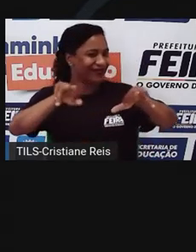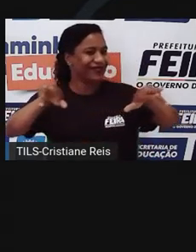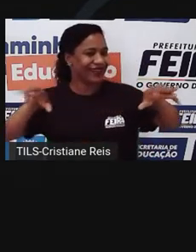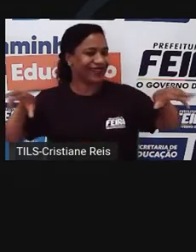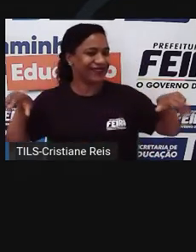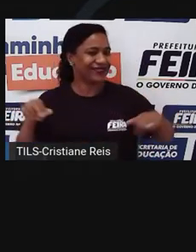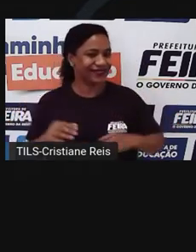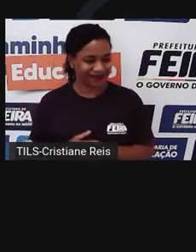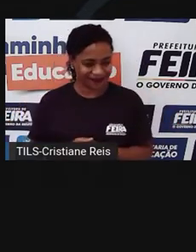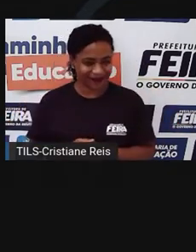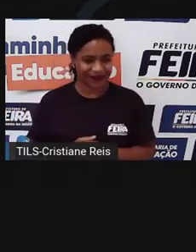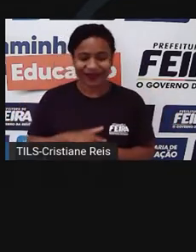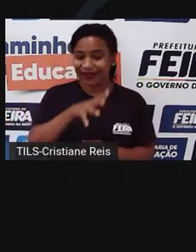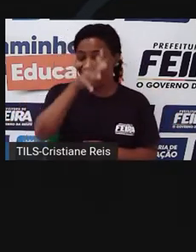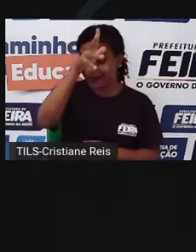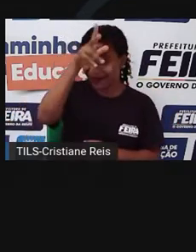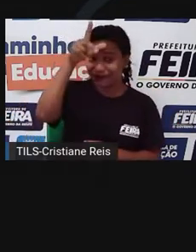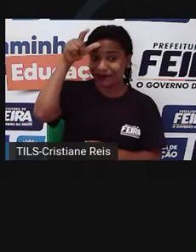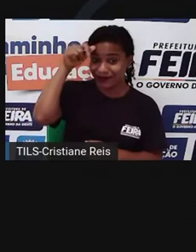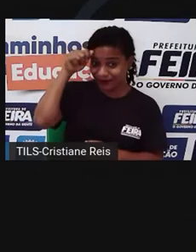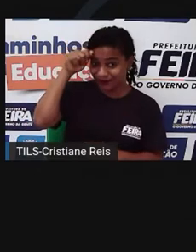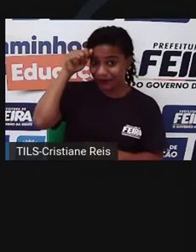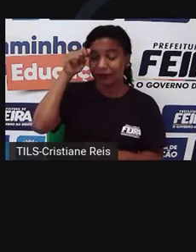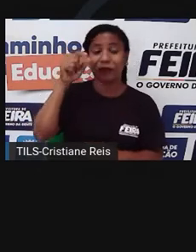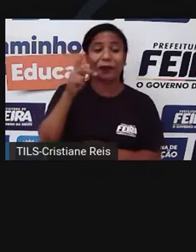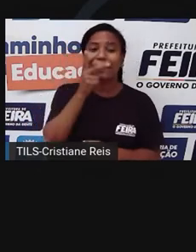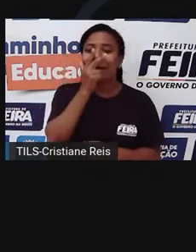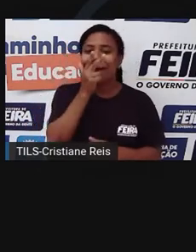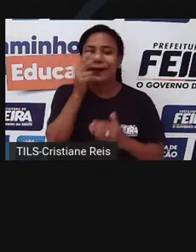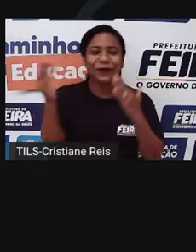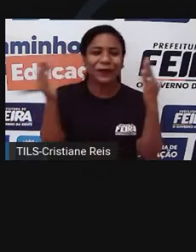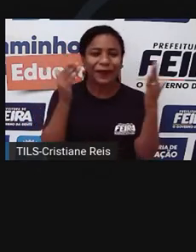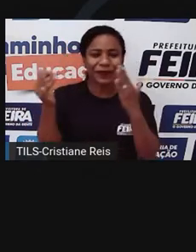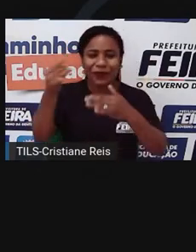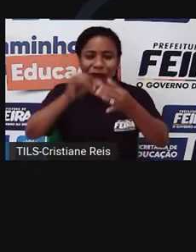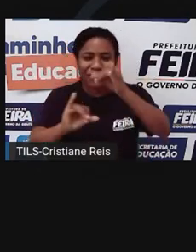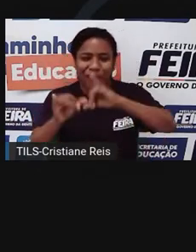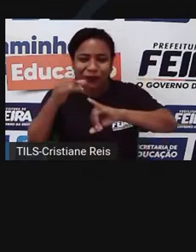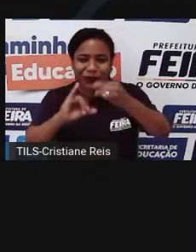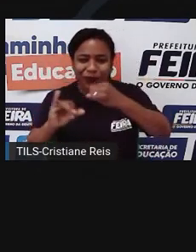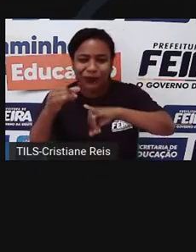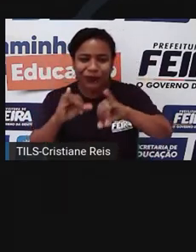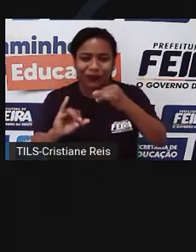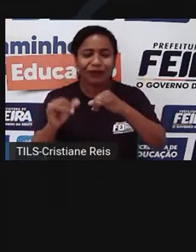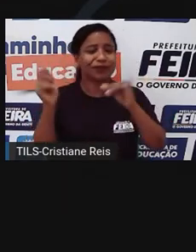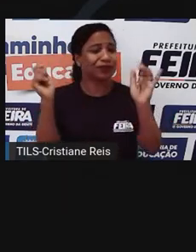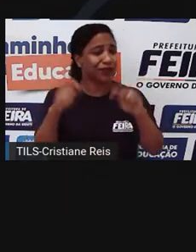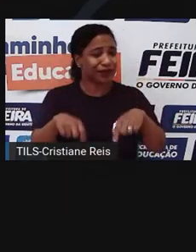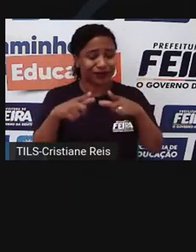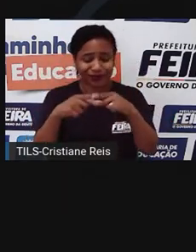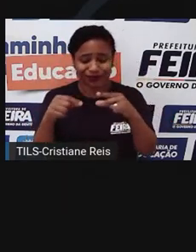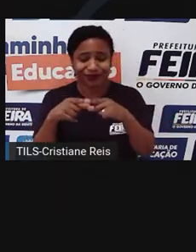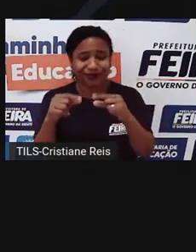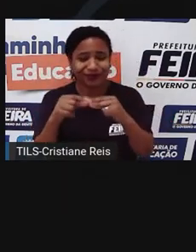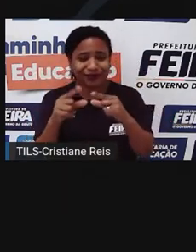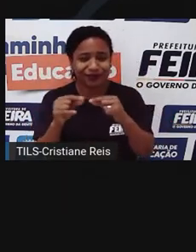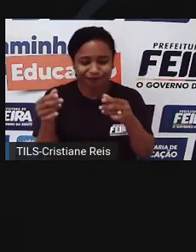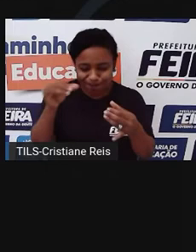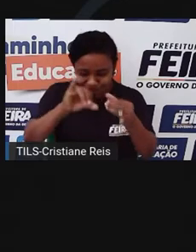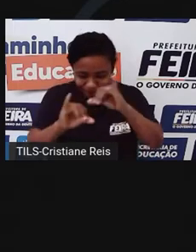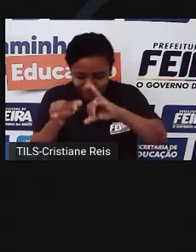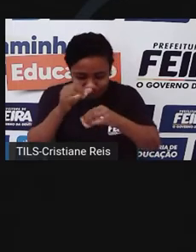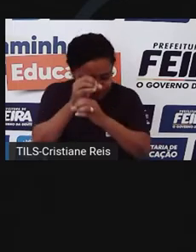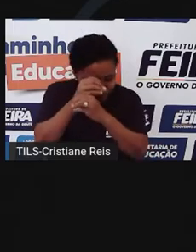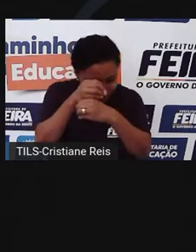A Amazônia é um laboratório químico, que pode contribuir para a descoberta de inúmeras substâncias ativas para o